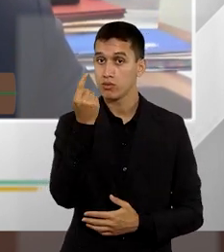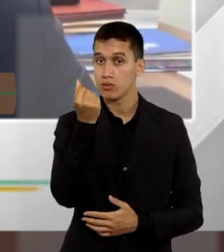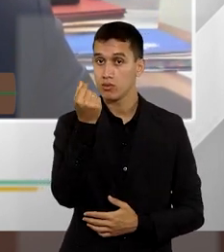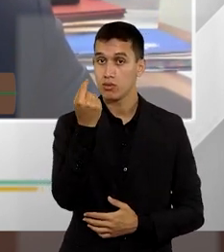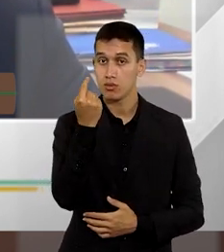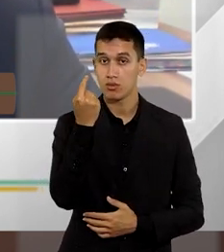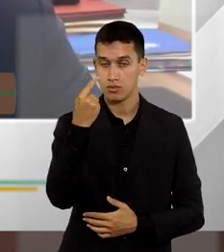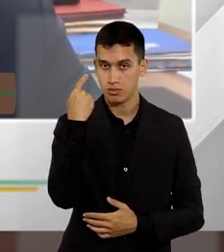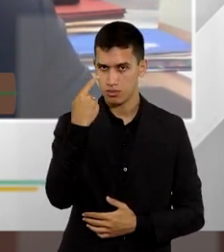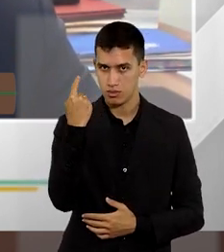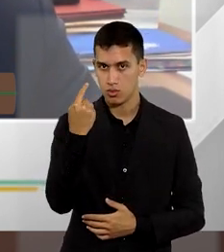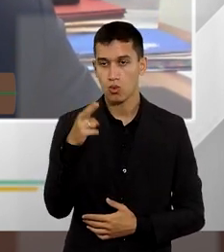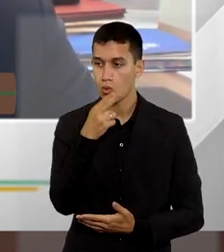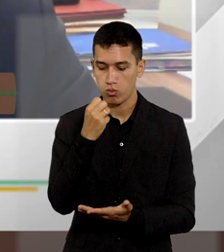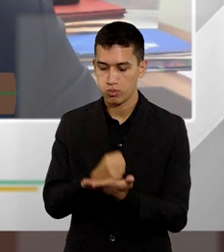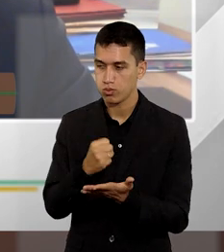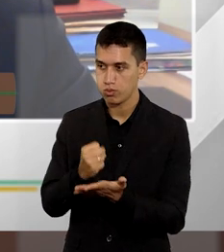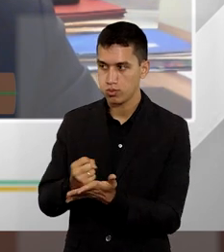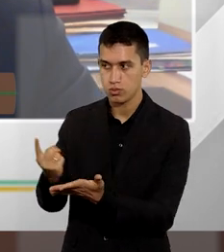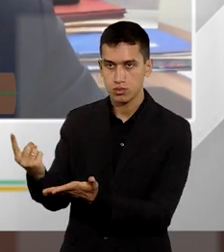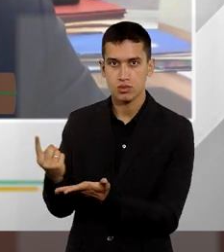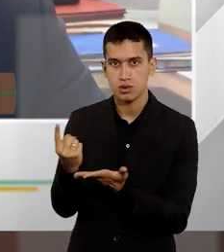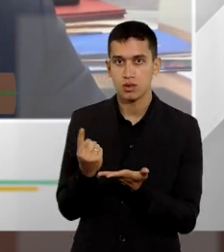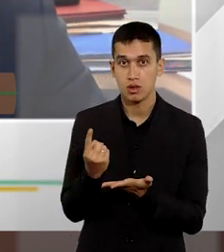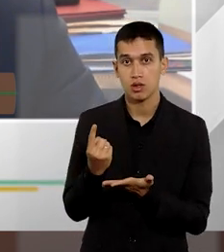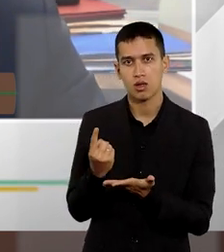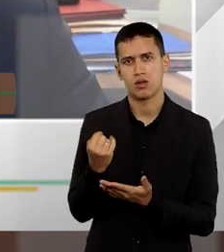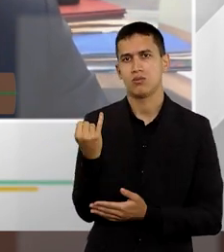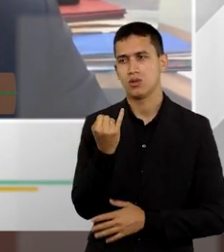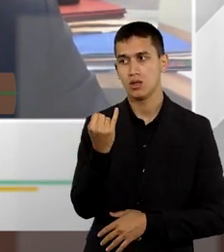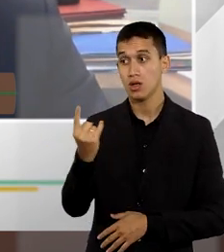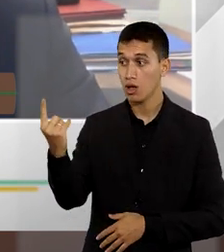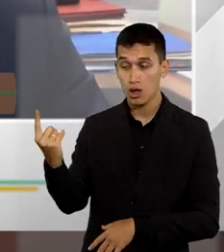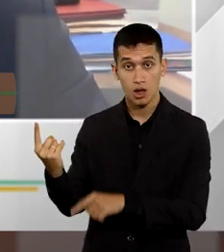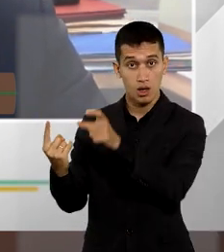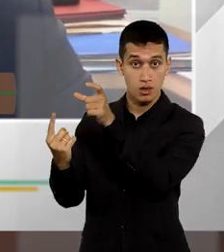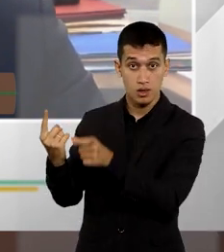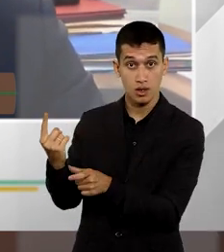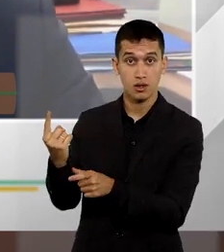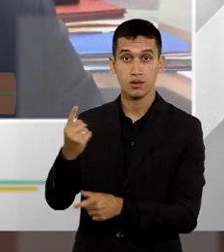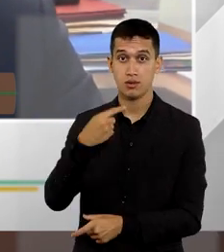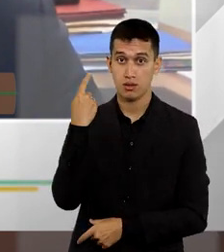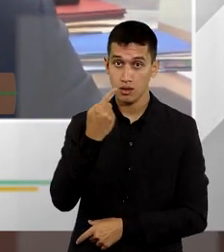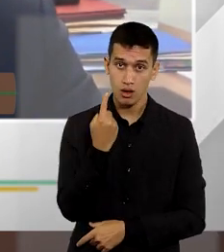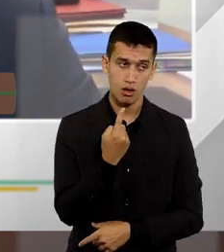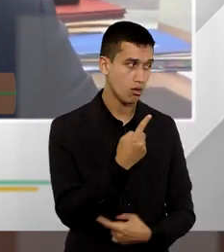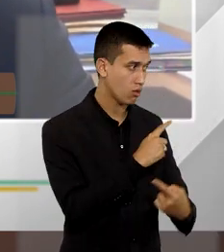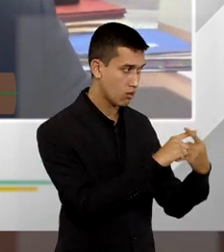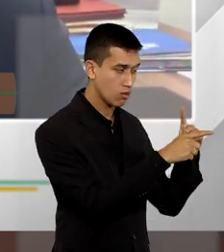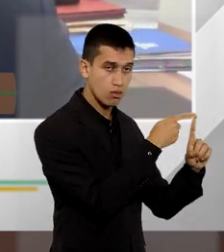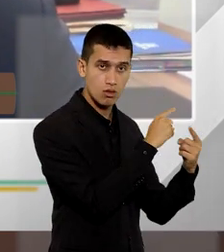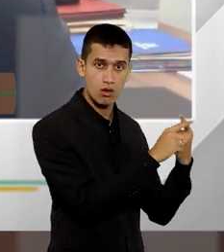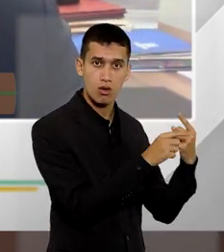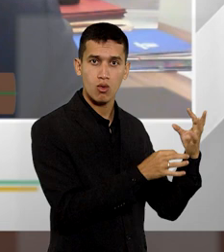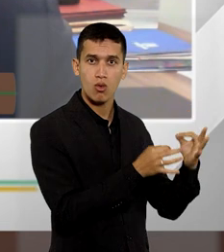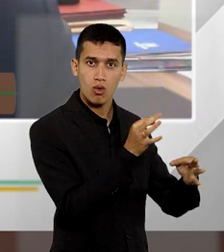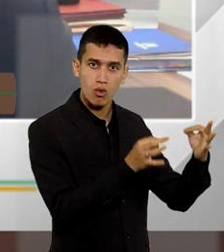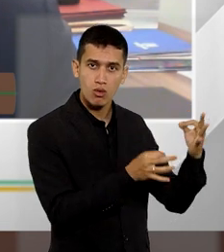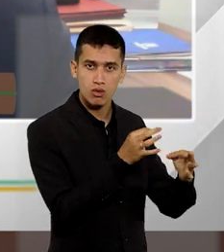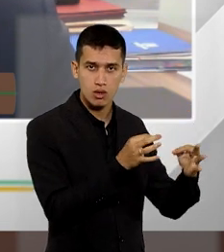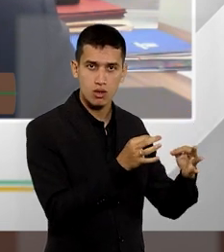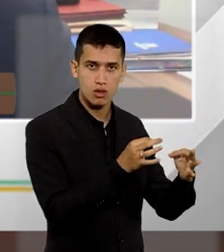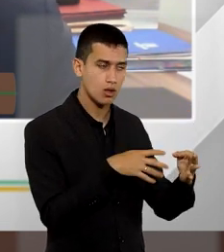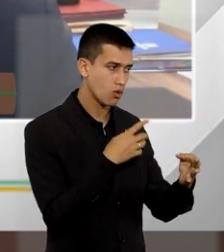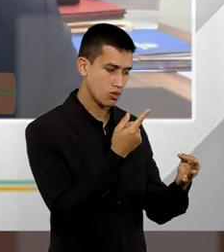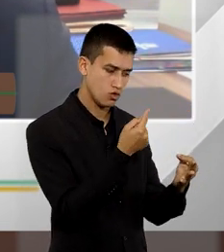contratações é importante que o próprio advogado negocie, já fixe com a